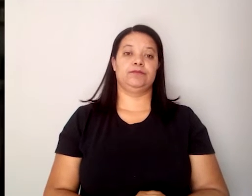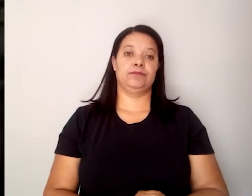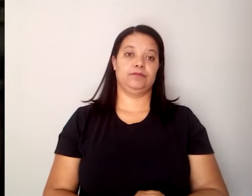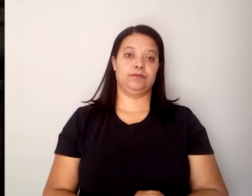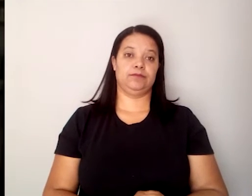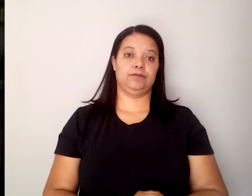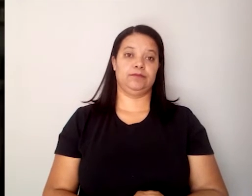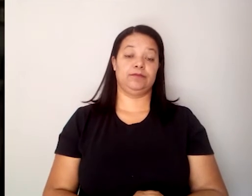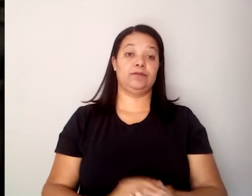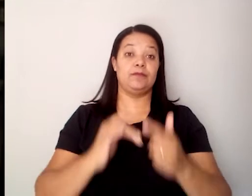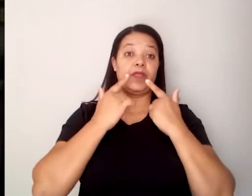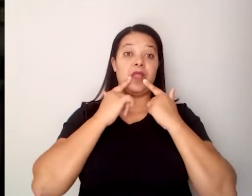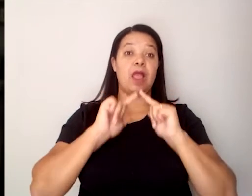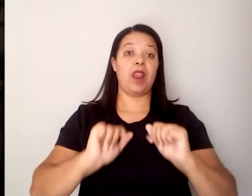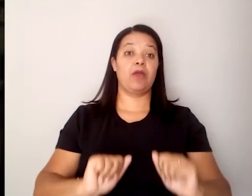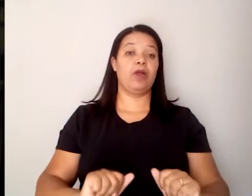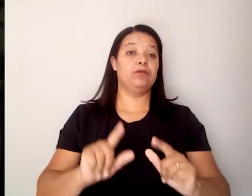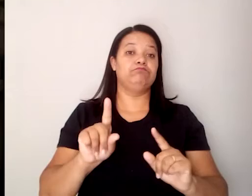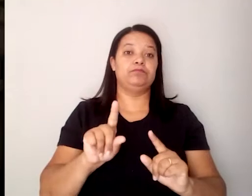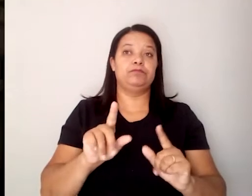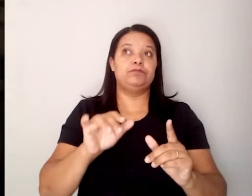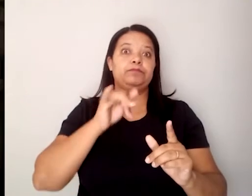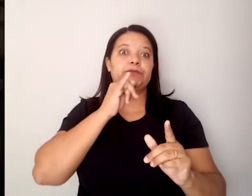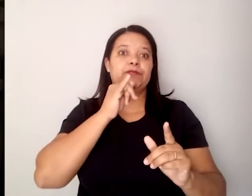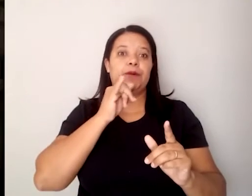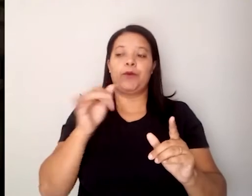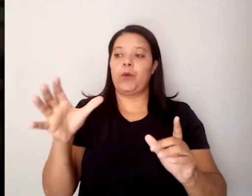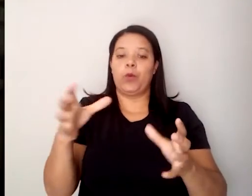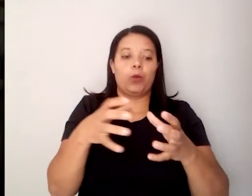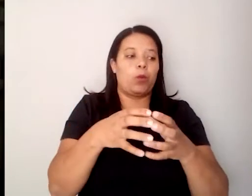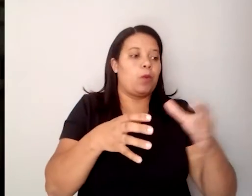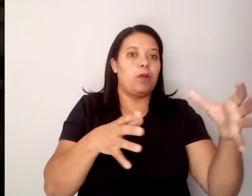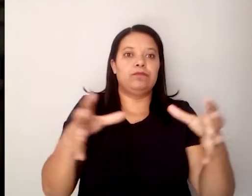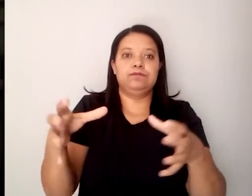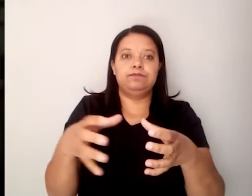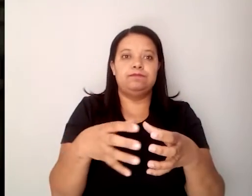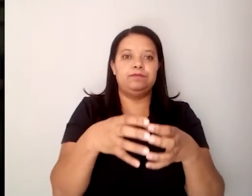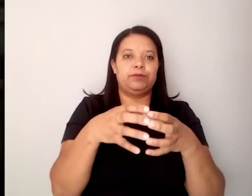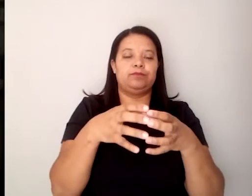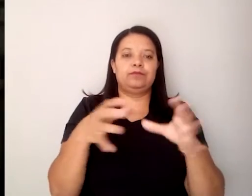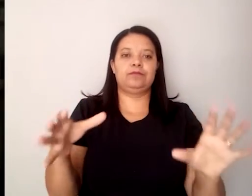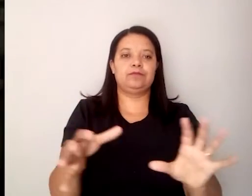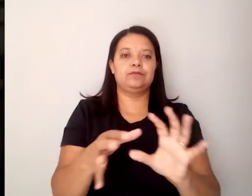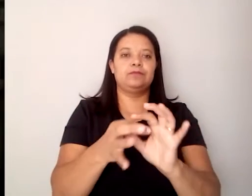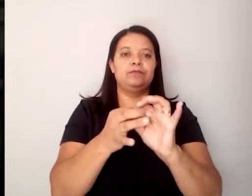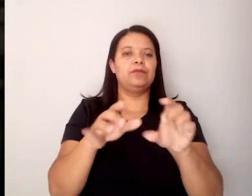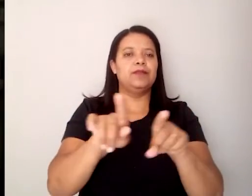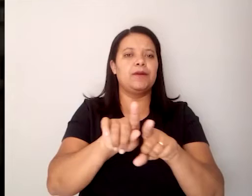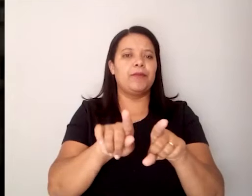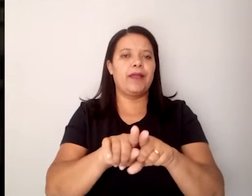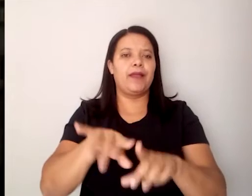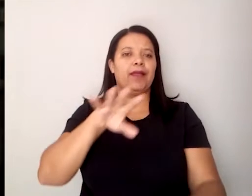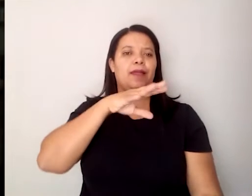A linguagem não é para isso que serve? Para juntar os grupos? Mesmo a linguagem entre os animais,